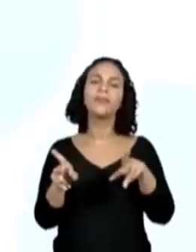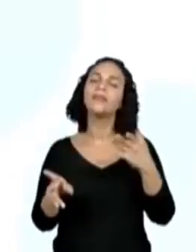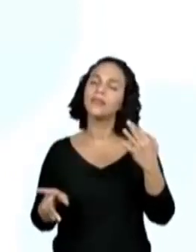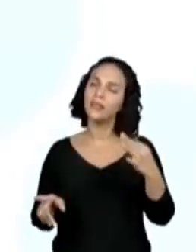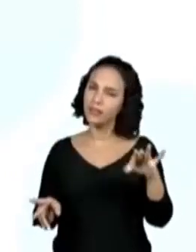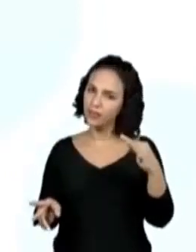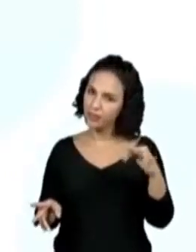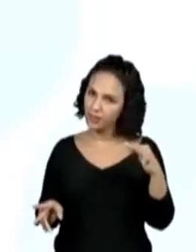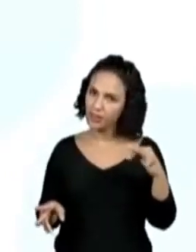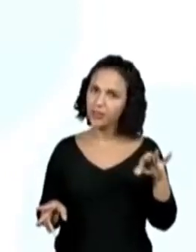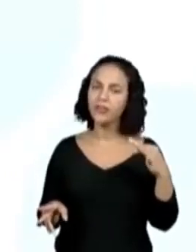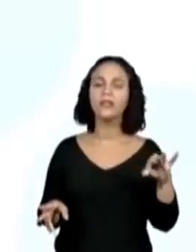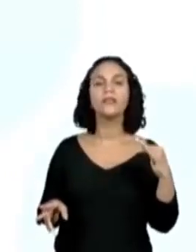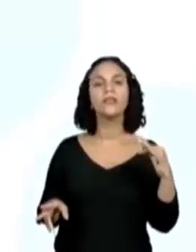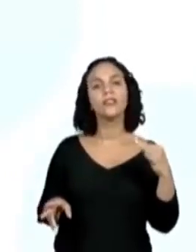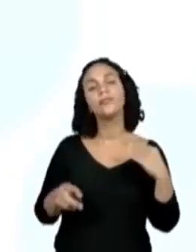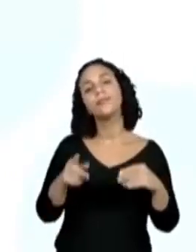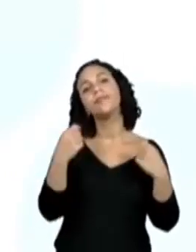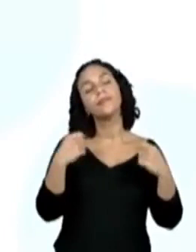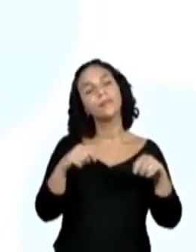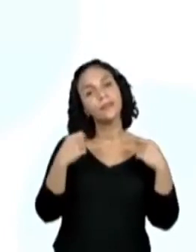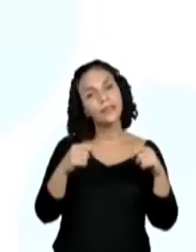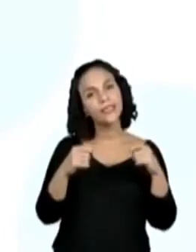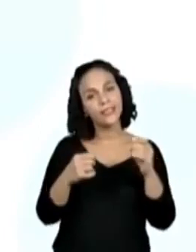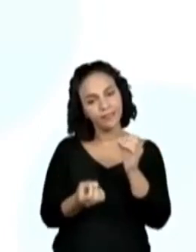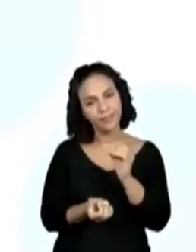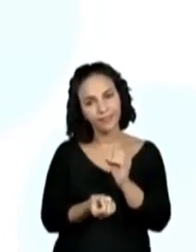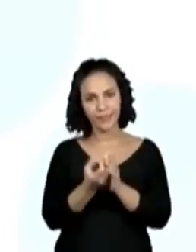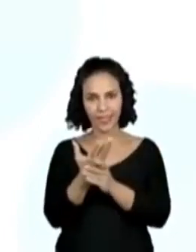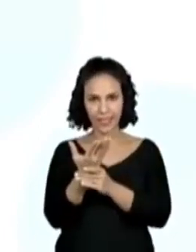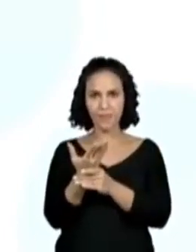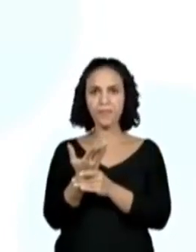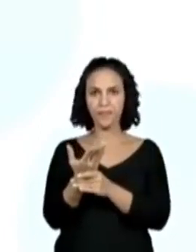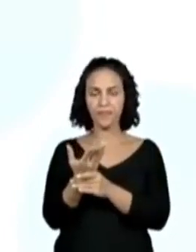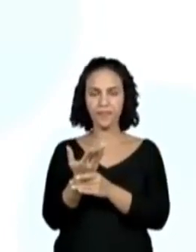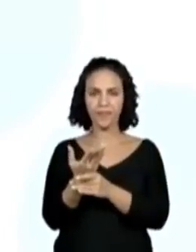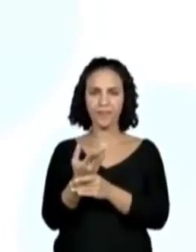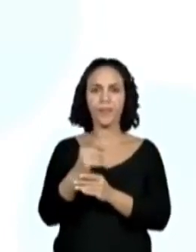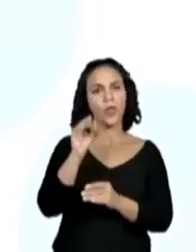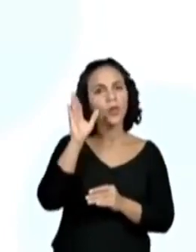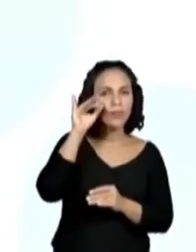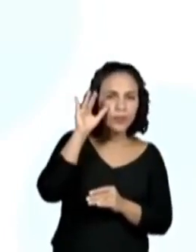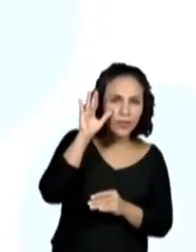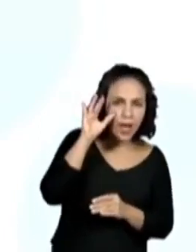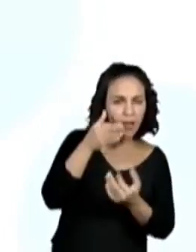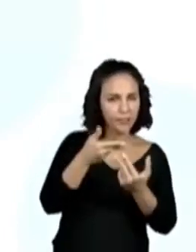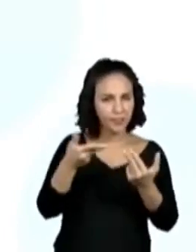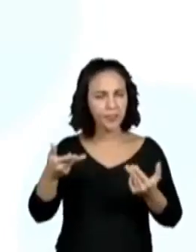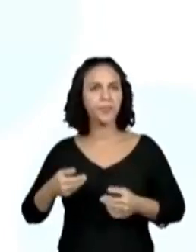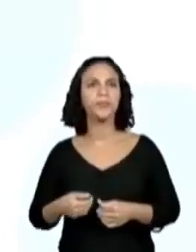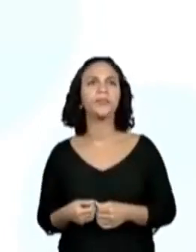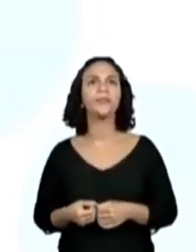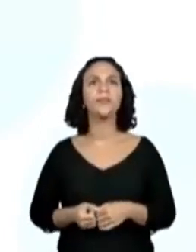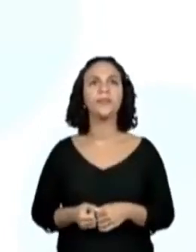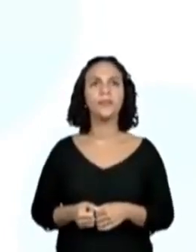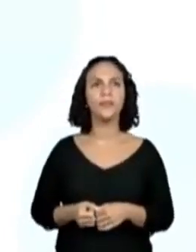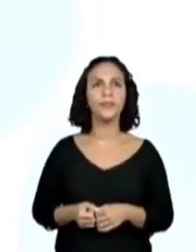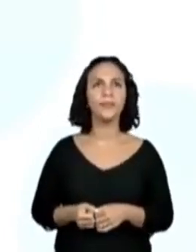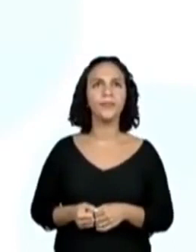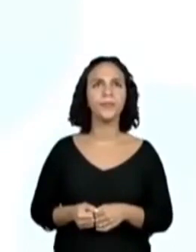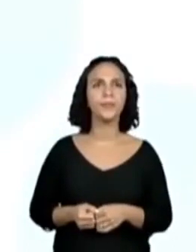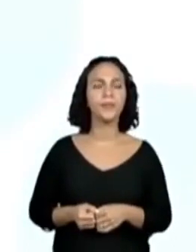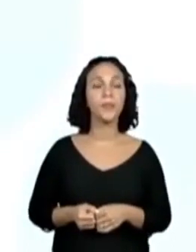que vocês, que nós vamos construir. Então, são essas observações. Beleza. Agora,